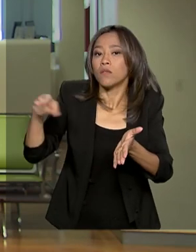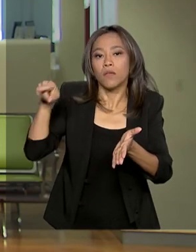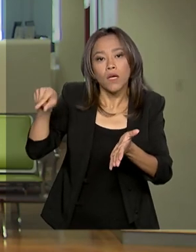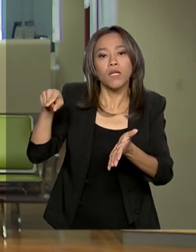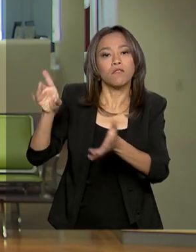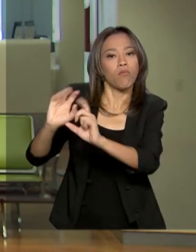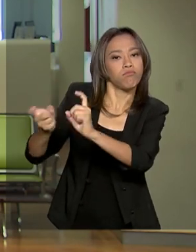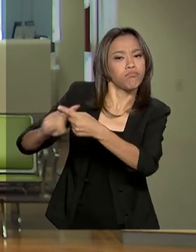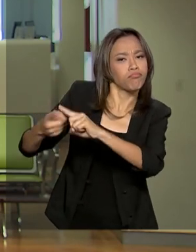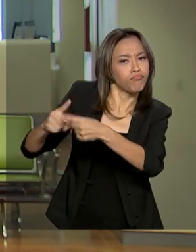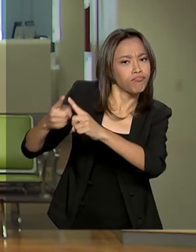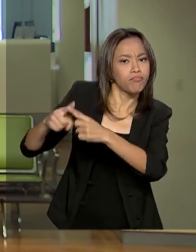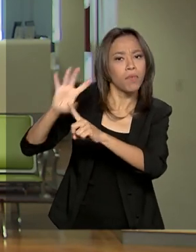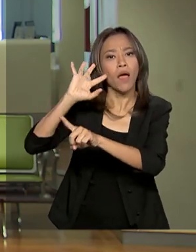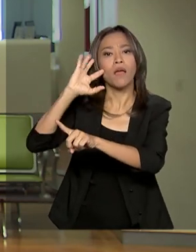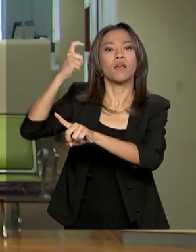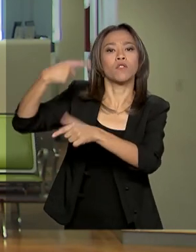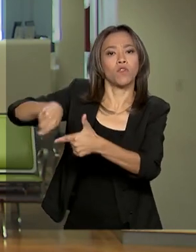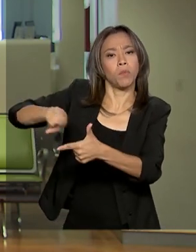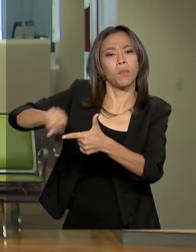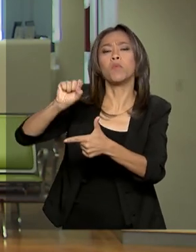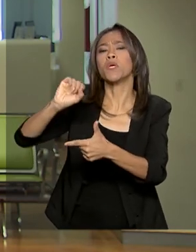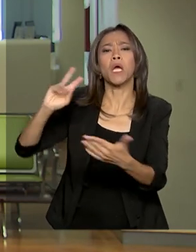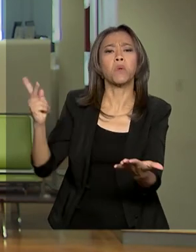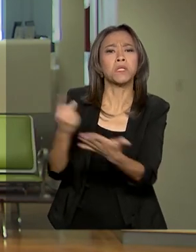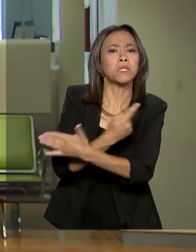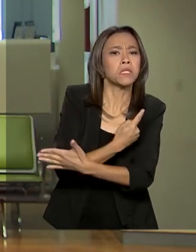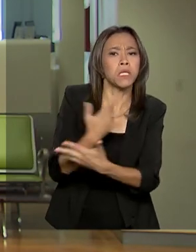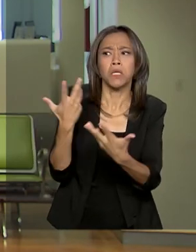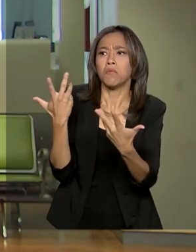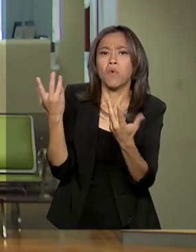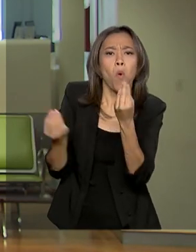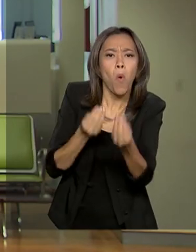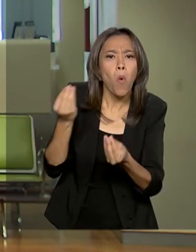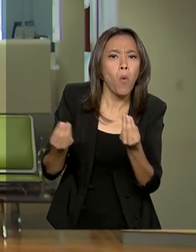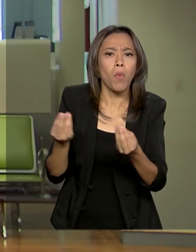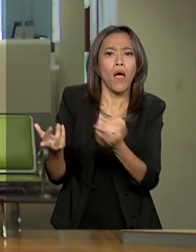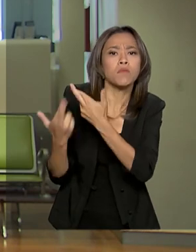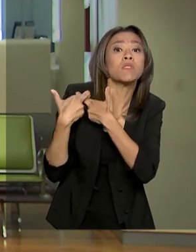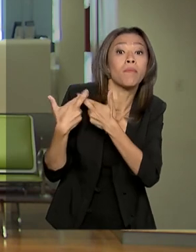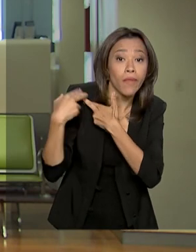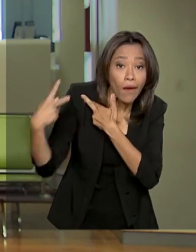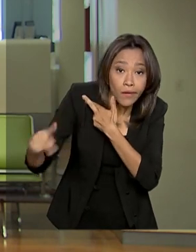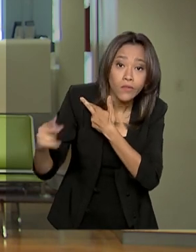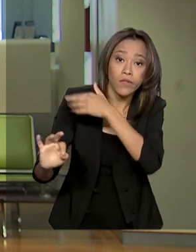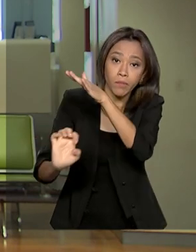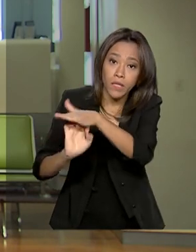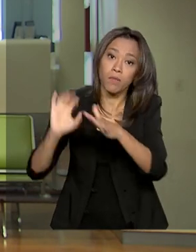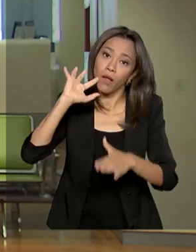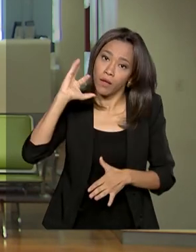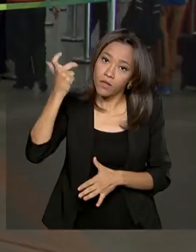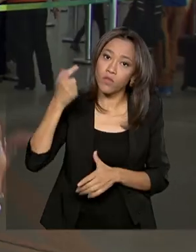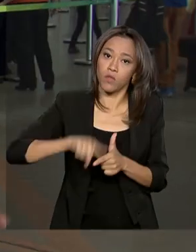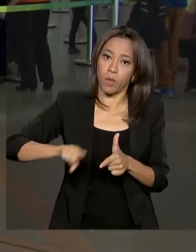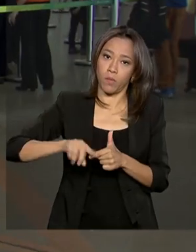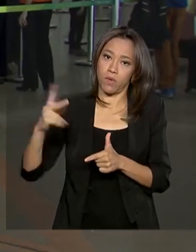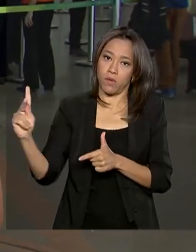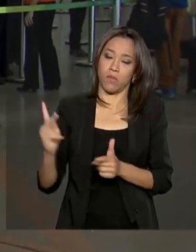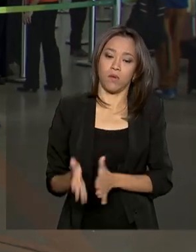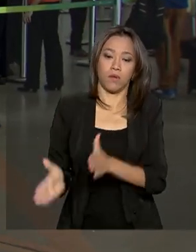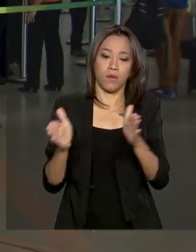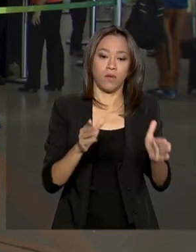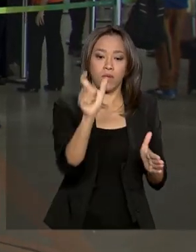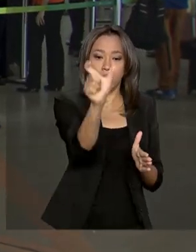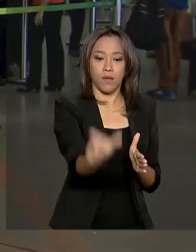interno da companhia, para verificar o que aconteceu, até onde vai a responsabilidade da empresa e ela resolver a questão internamente. A Maria